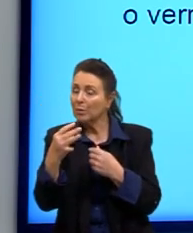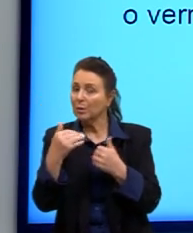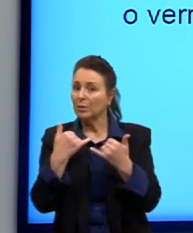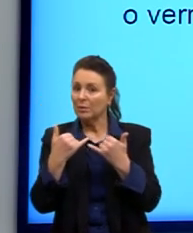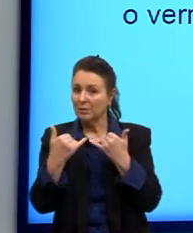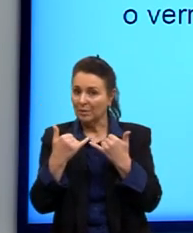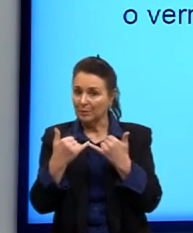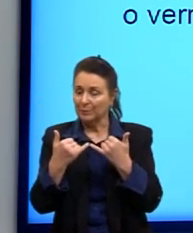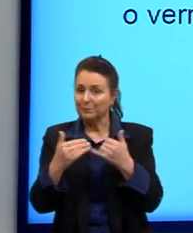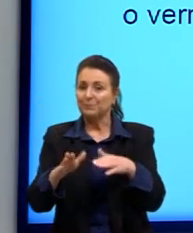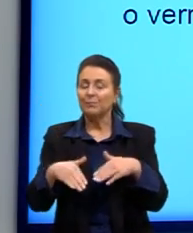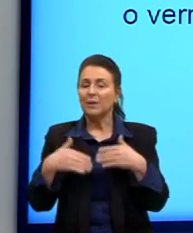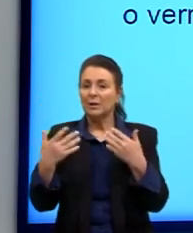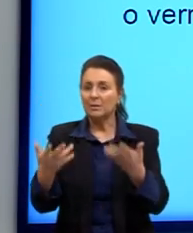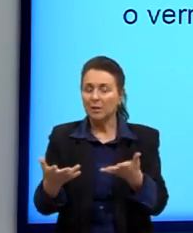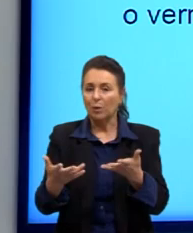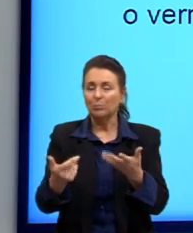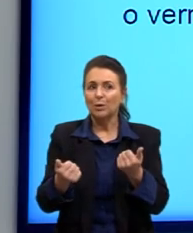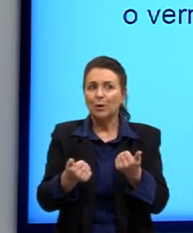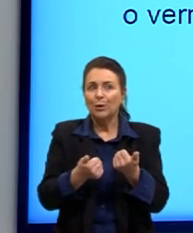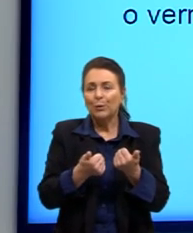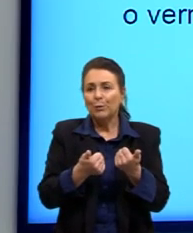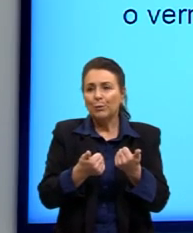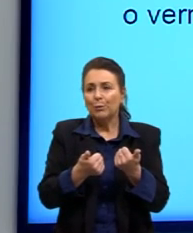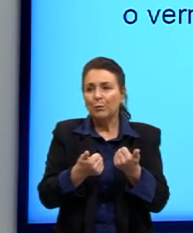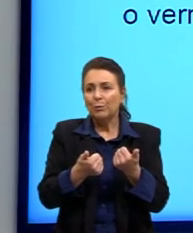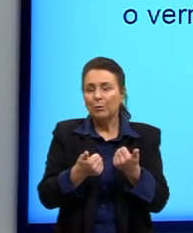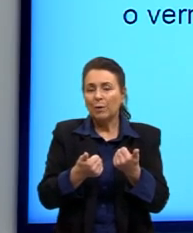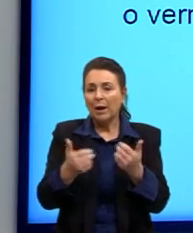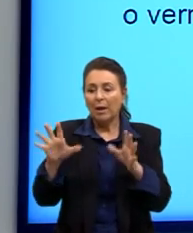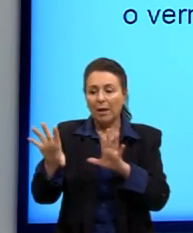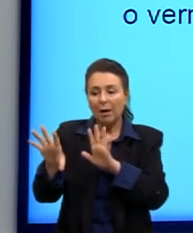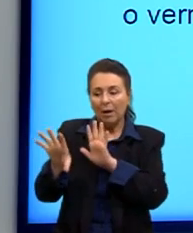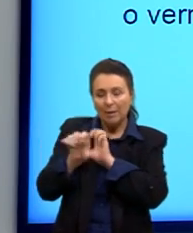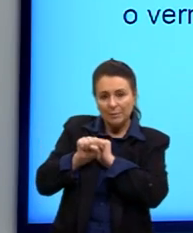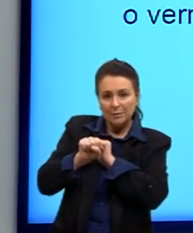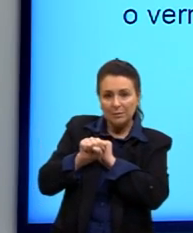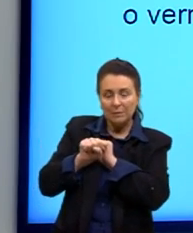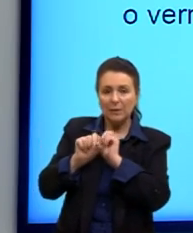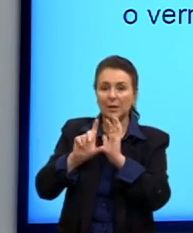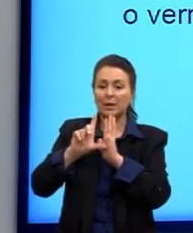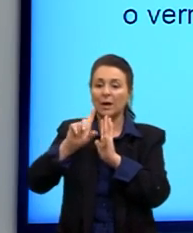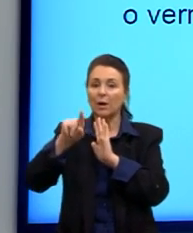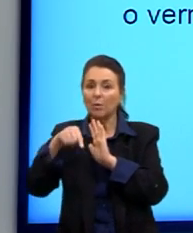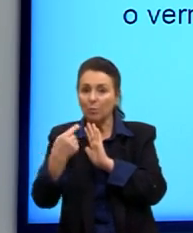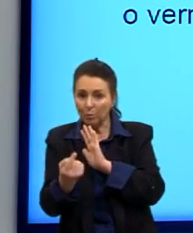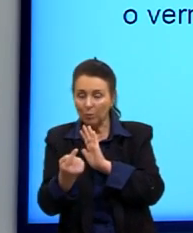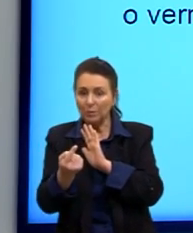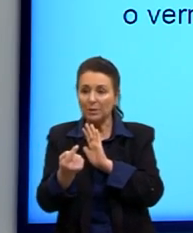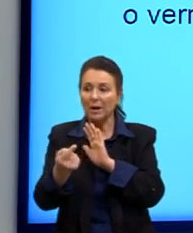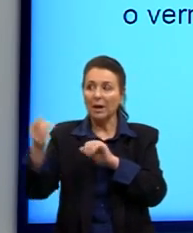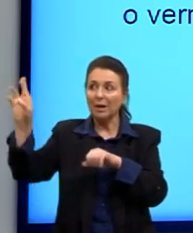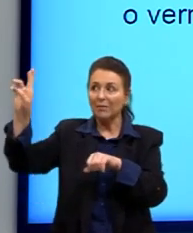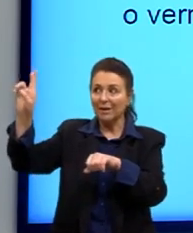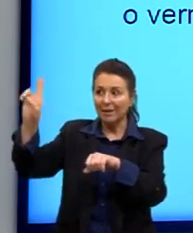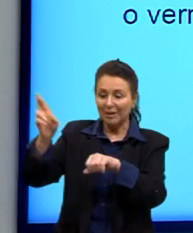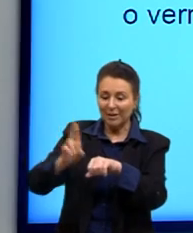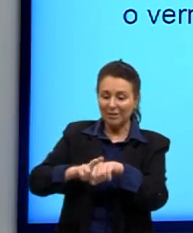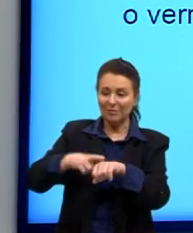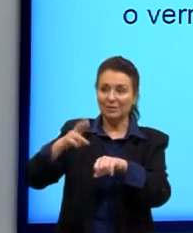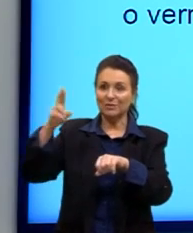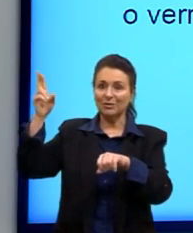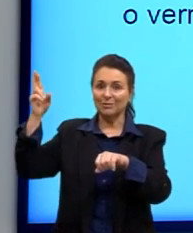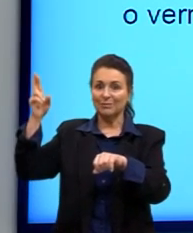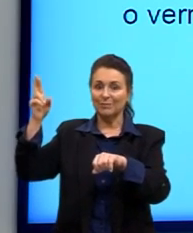Então, isso quer dizer que uma certa parte ele vai absorver e outra parte ele vai refletir. Então,